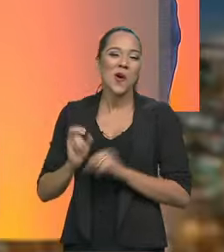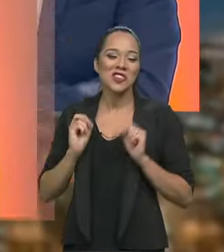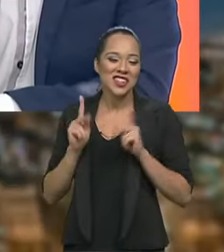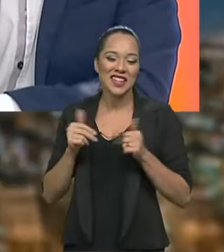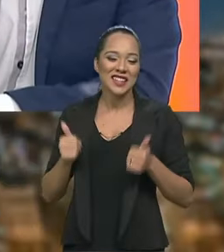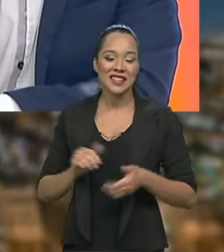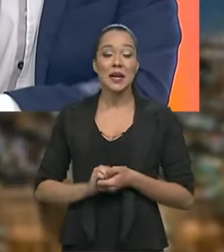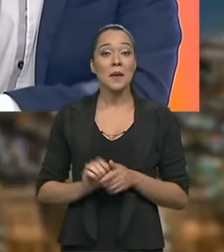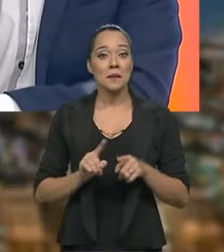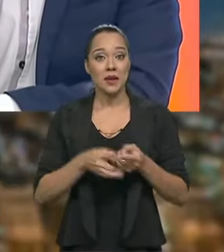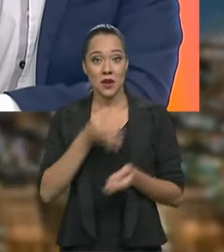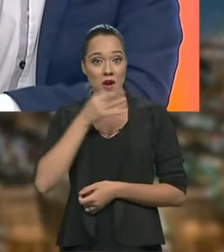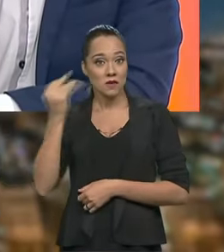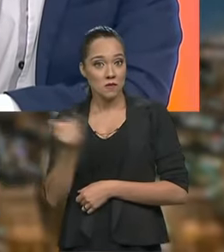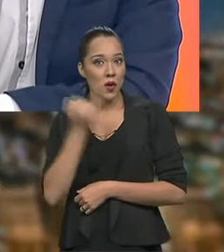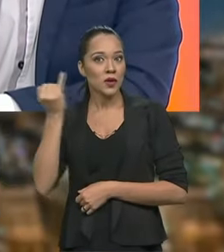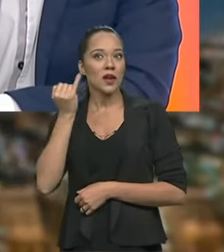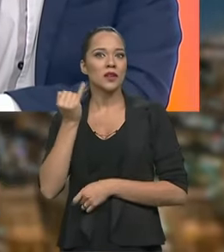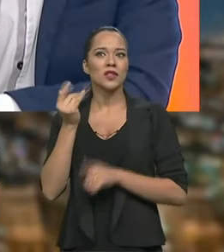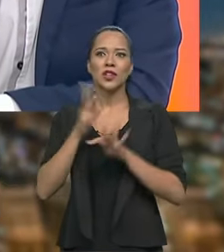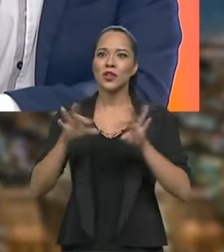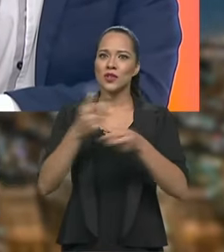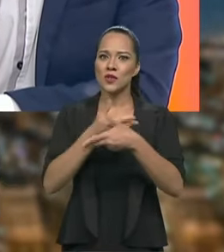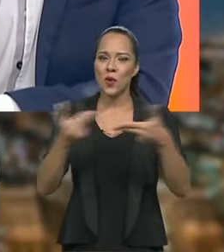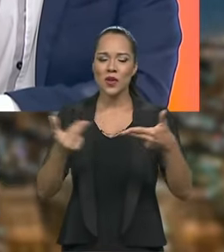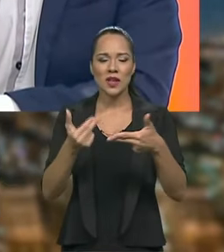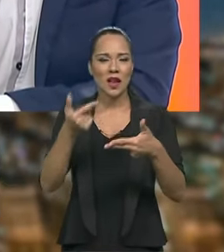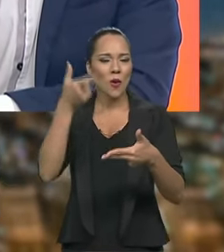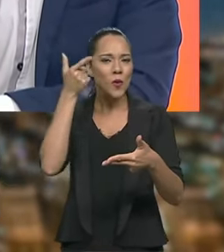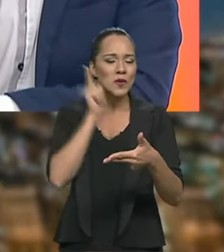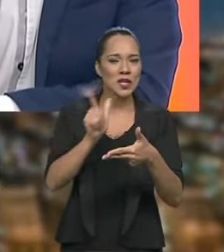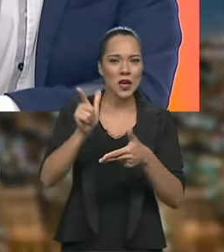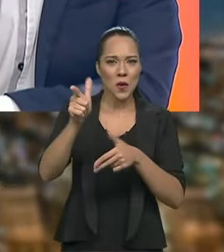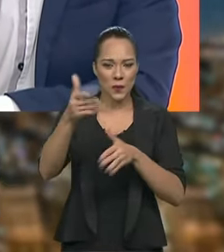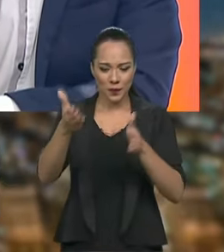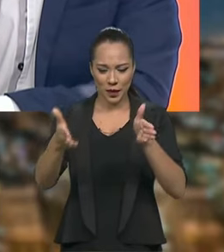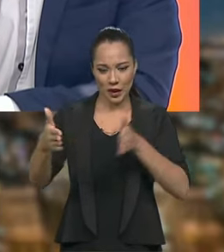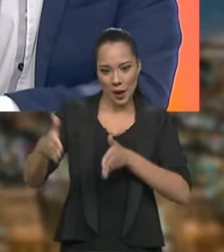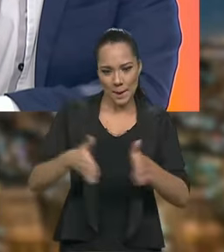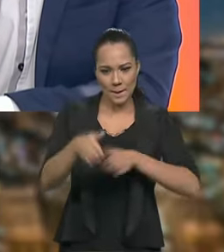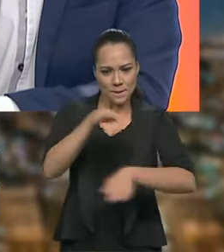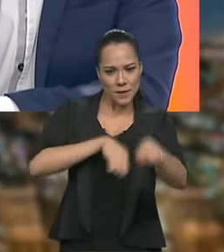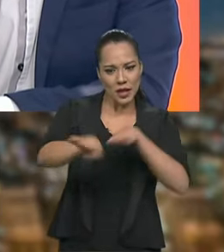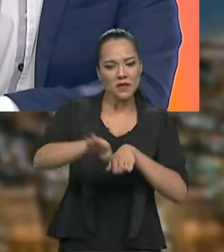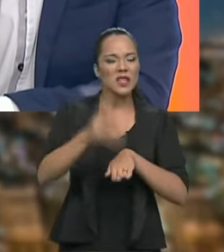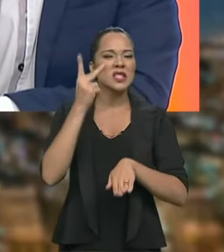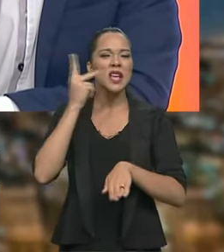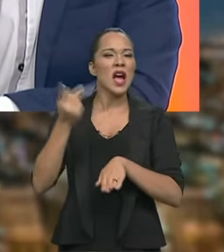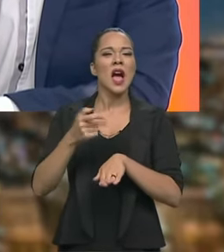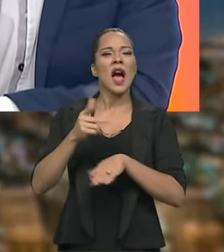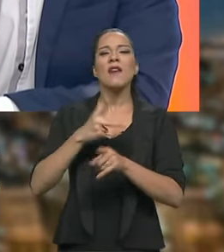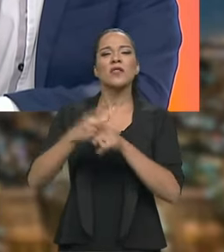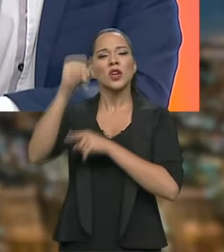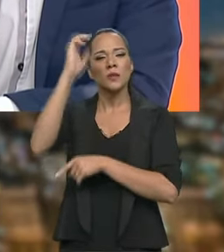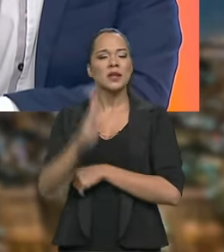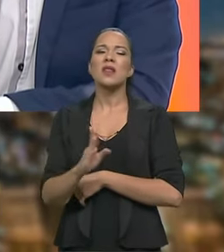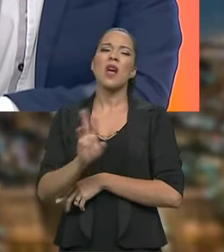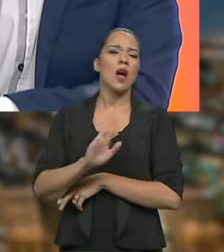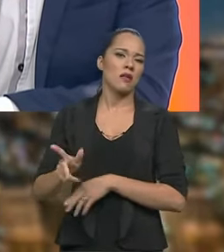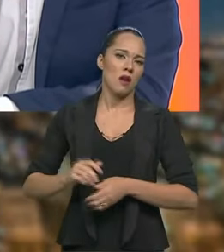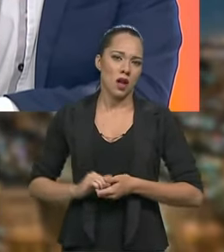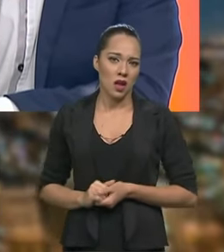mas o que eu acho que é importante é que todas as coisas que ele conquistou nas pistas e a gente fala um piloto brasileiro é uma vitória do Brasil, não é.